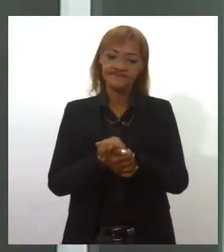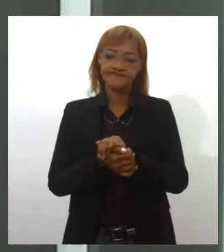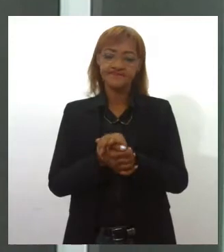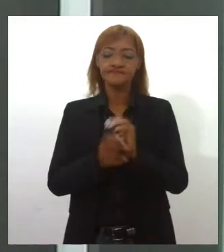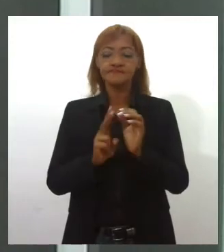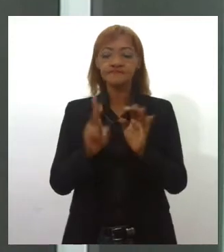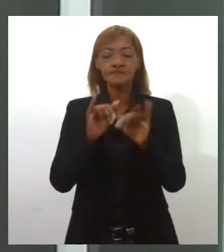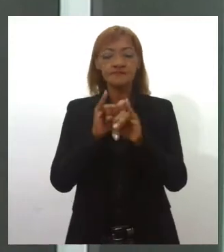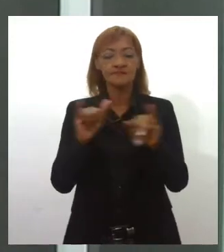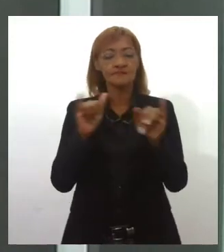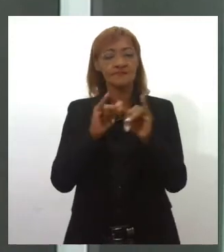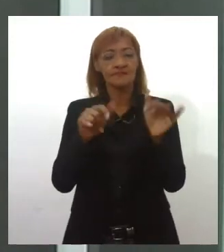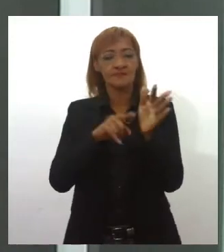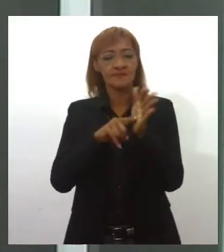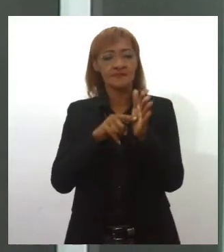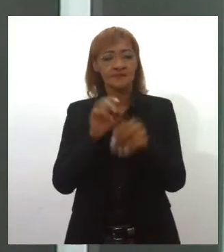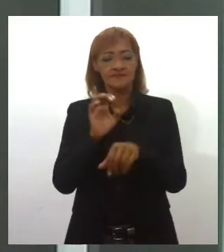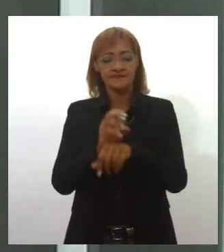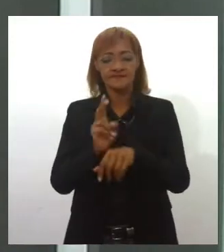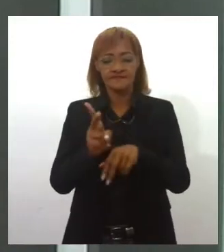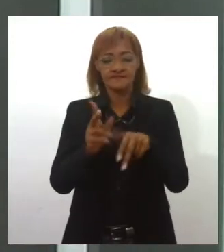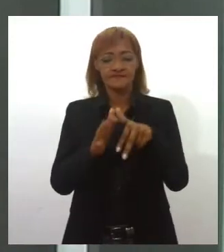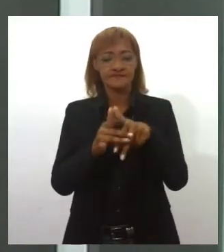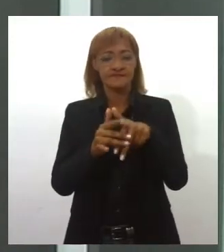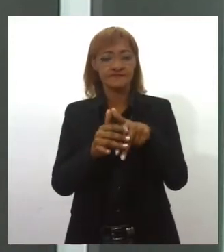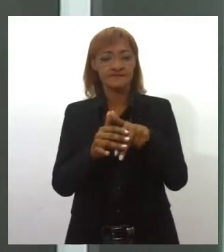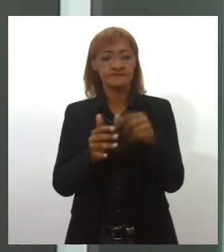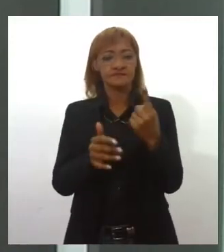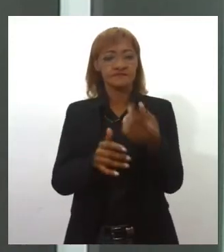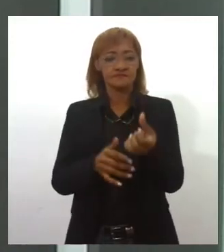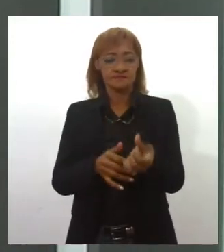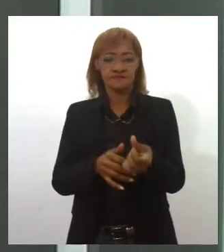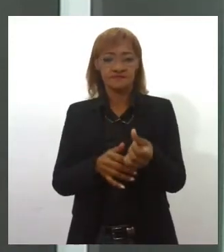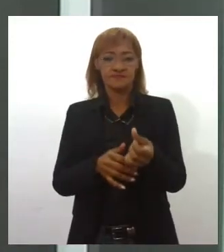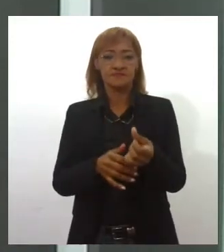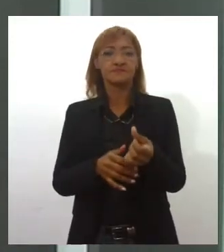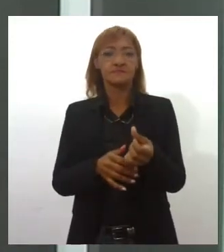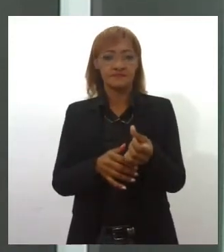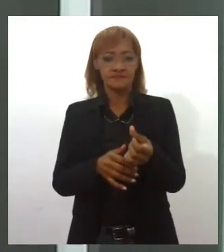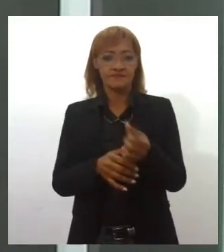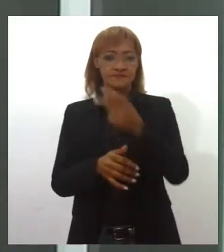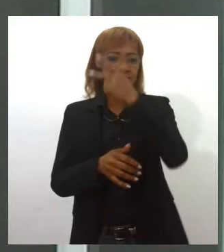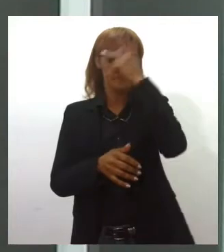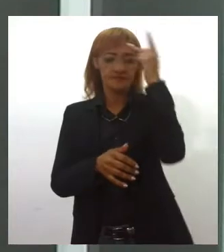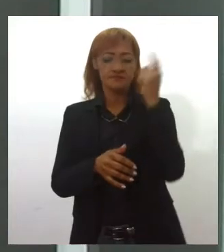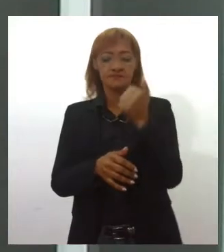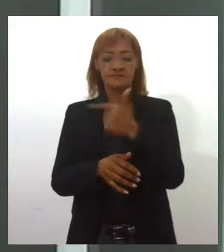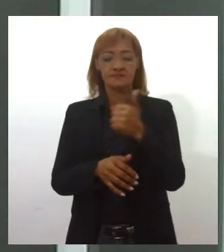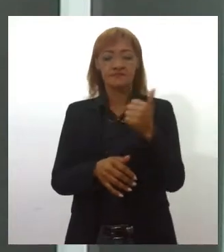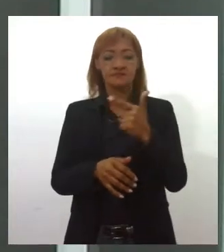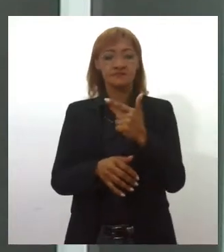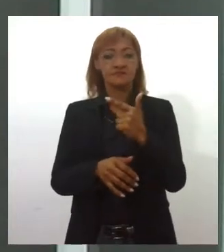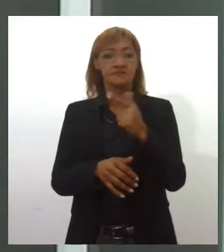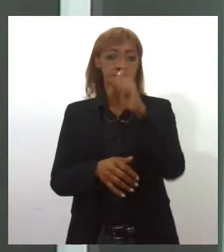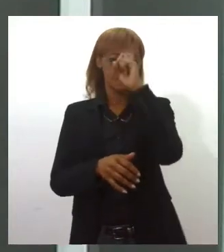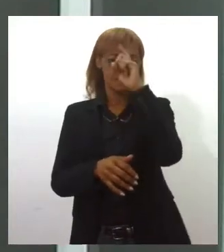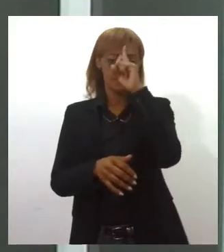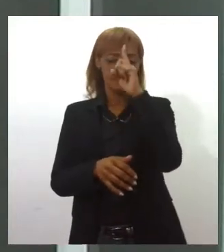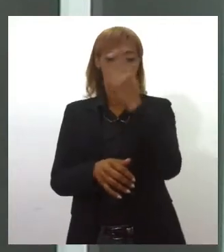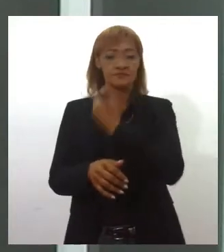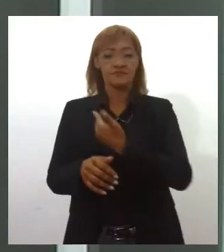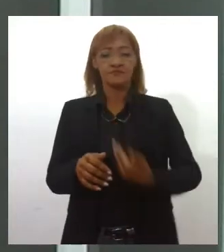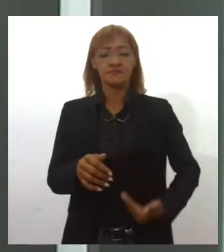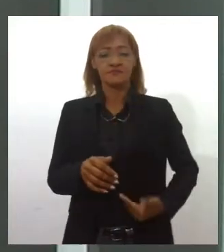divulgado pelo Estado, estão internados no momento 16 pacientes. São 12 em hospitais da rede pública e